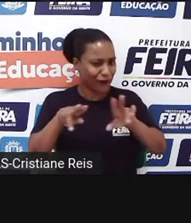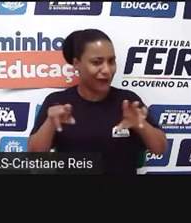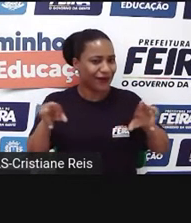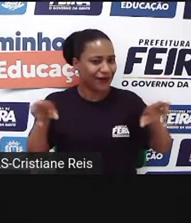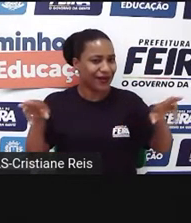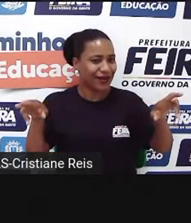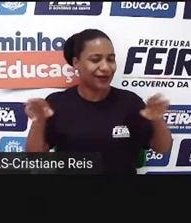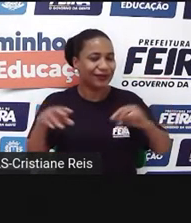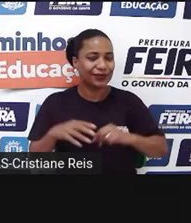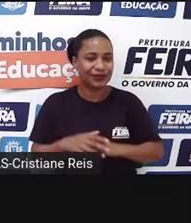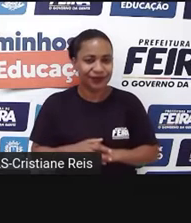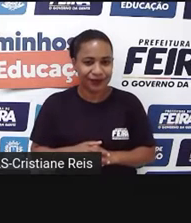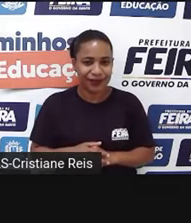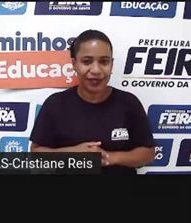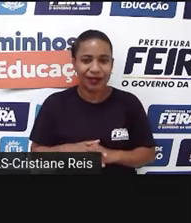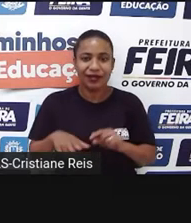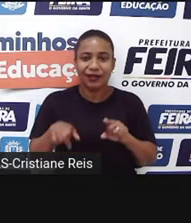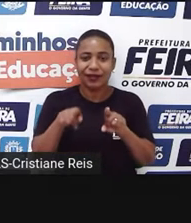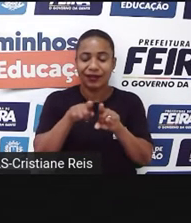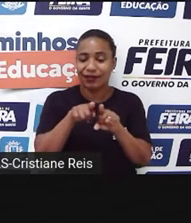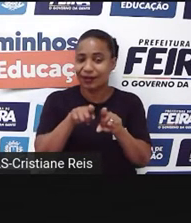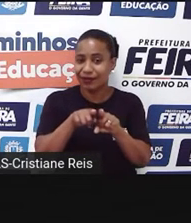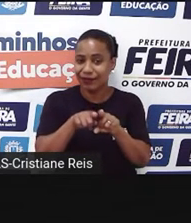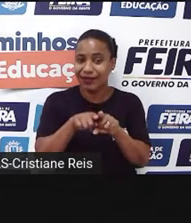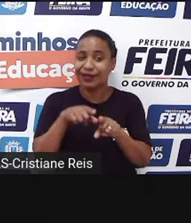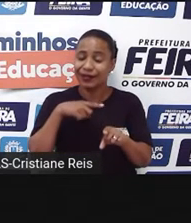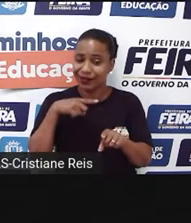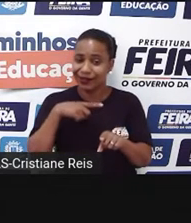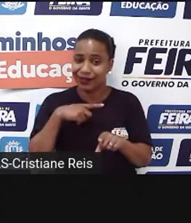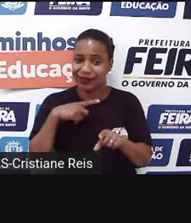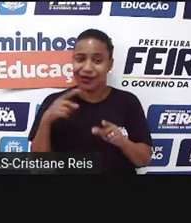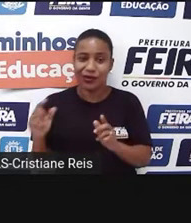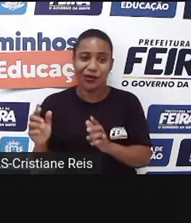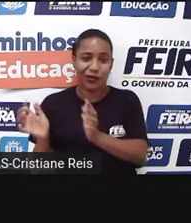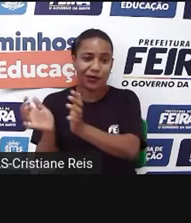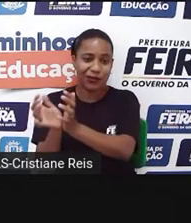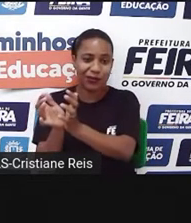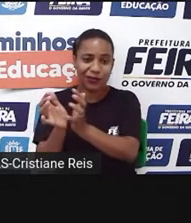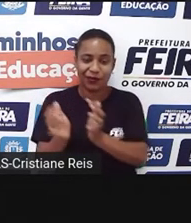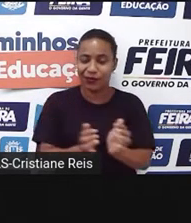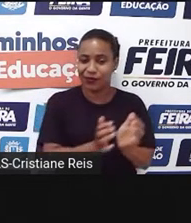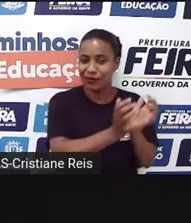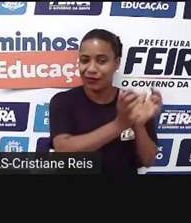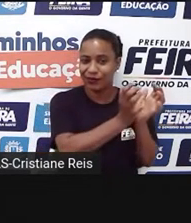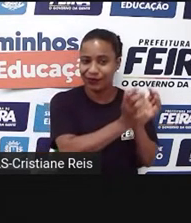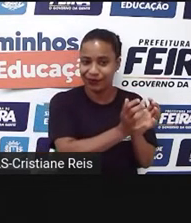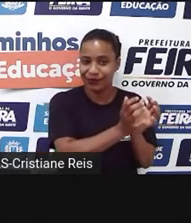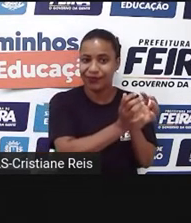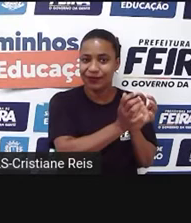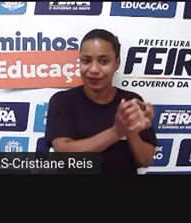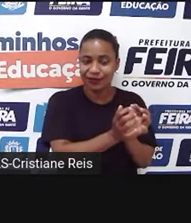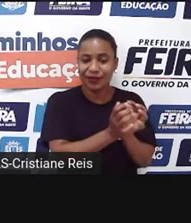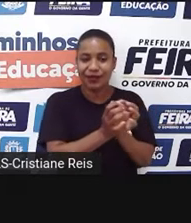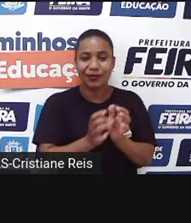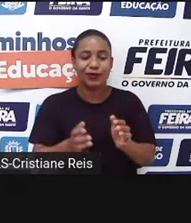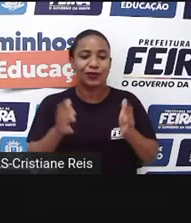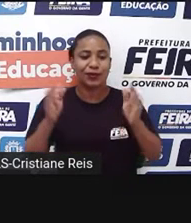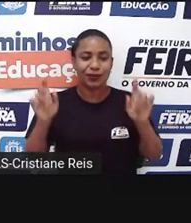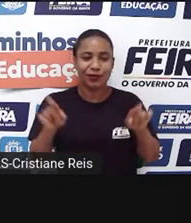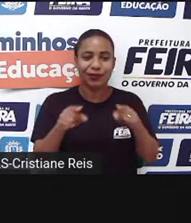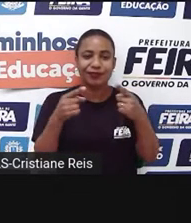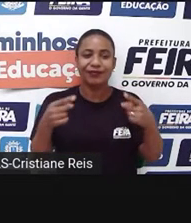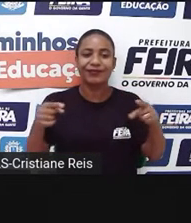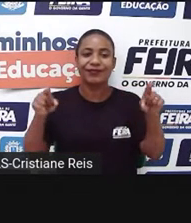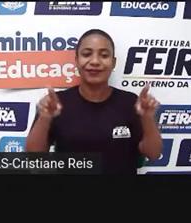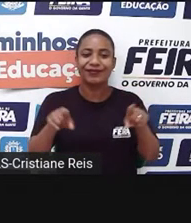atores que ficam nos bastidores e lá, uma vez ou outra, quando necessário, como está previsto